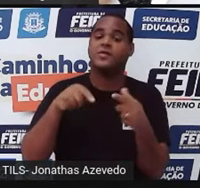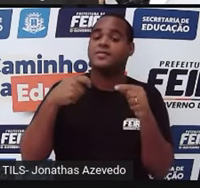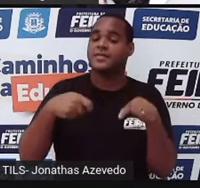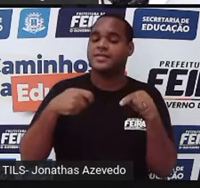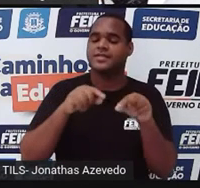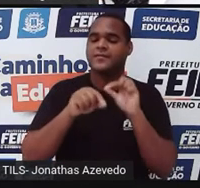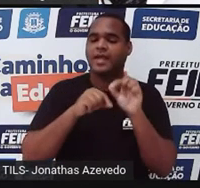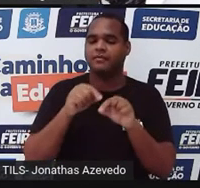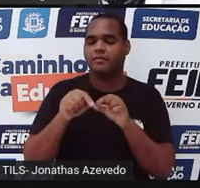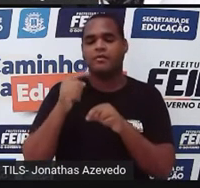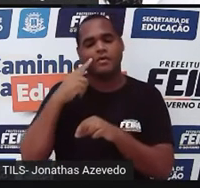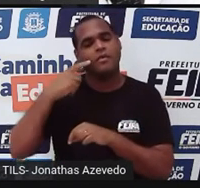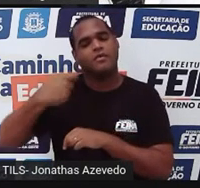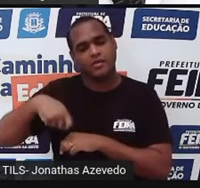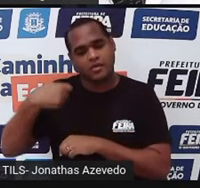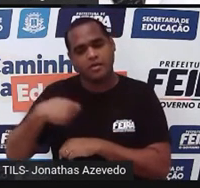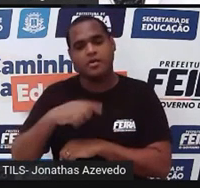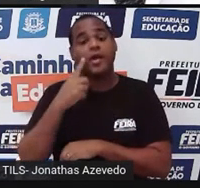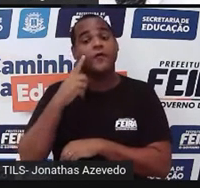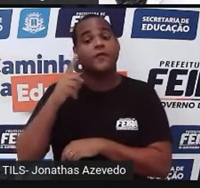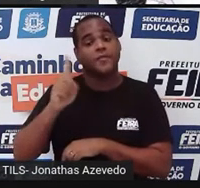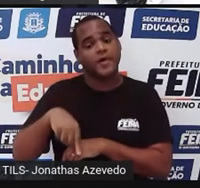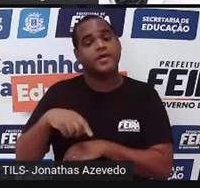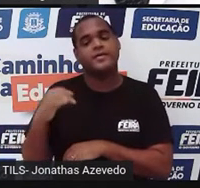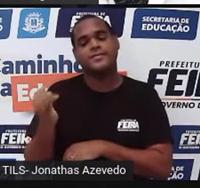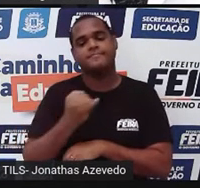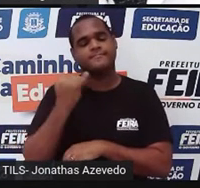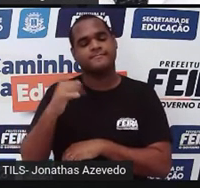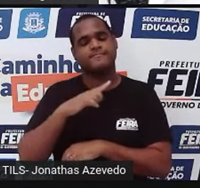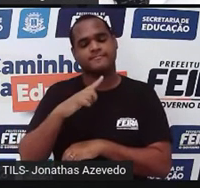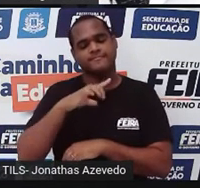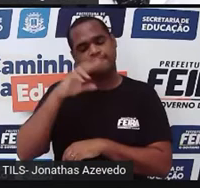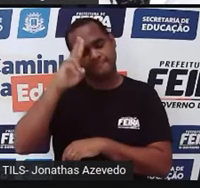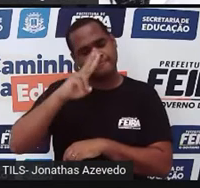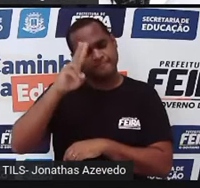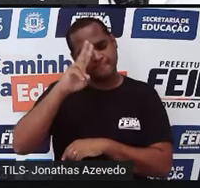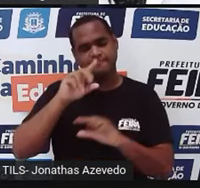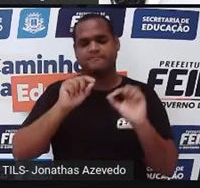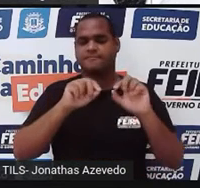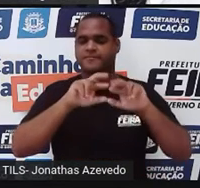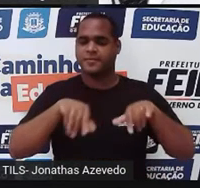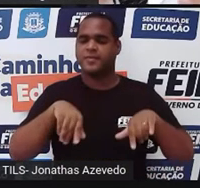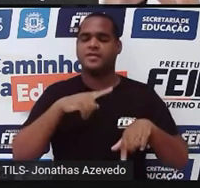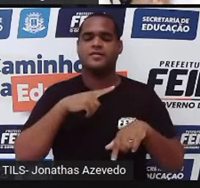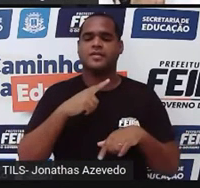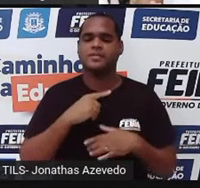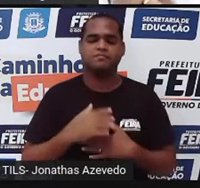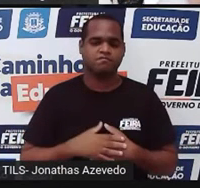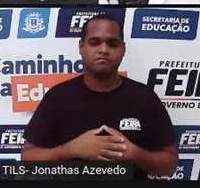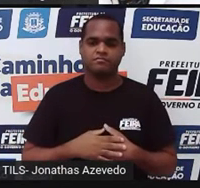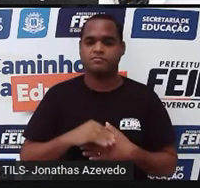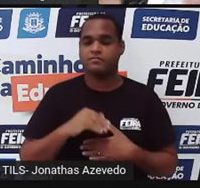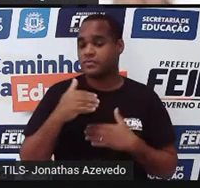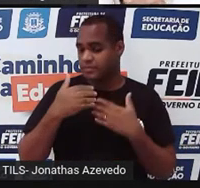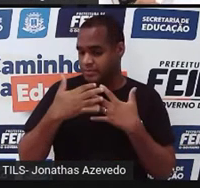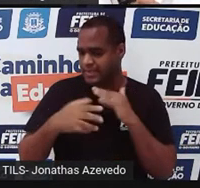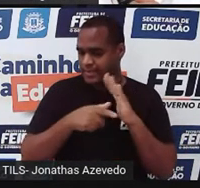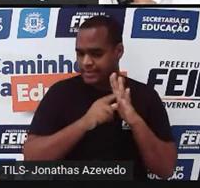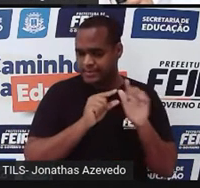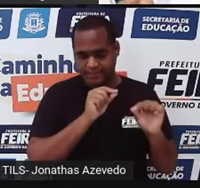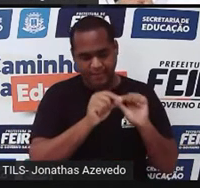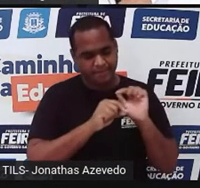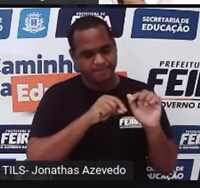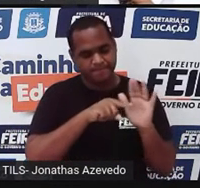delas aqui. É por isso que eu estou fazendo questão de relembrar essas coisas. Tá bom? Mas antes de a gente avançar, eu queria